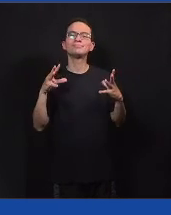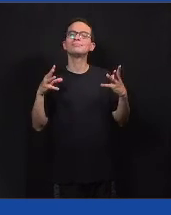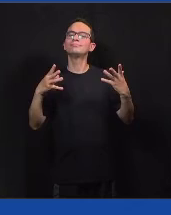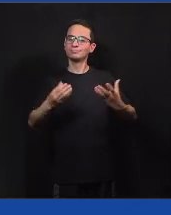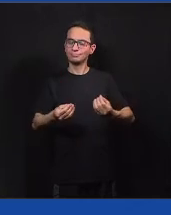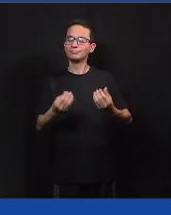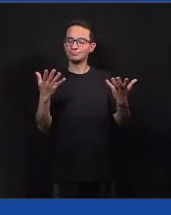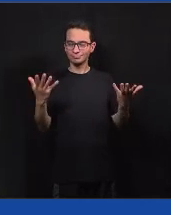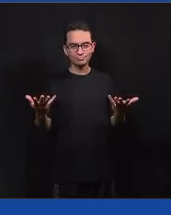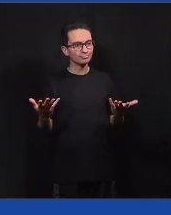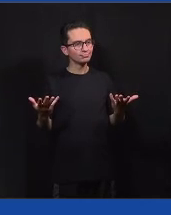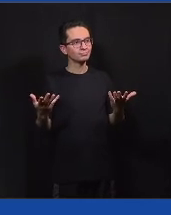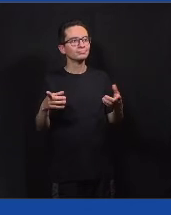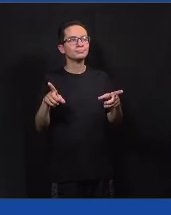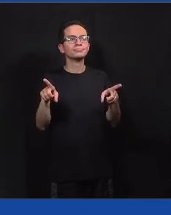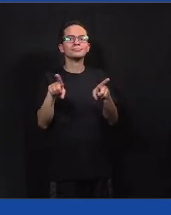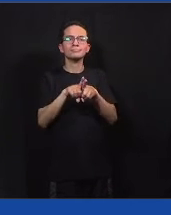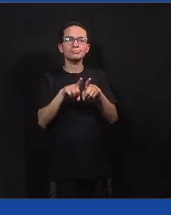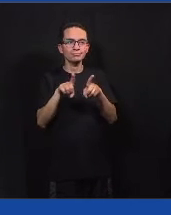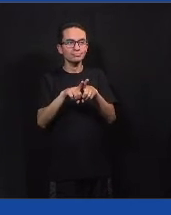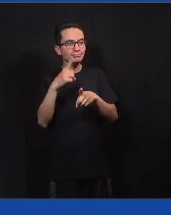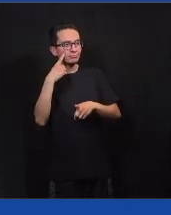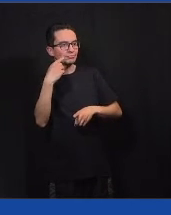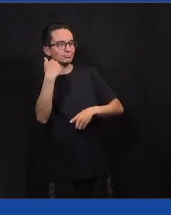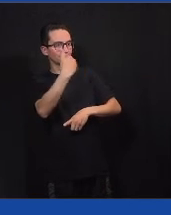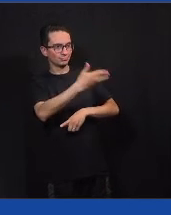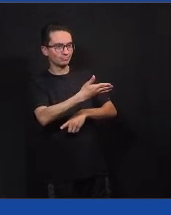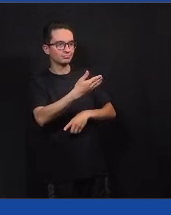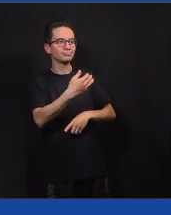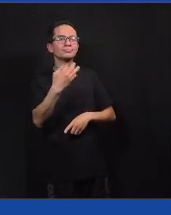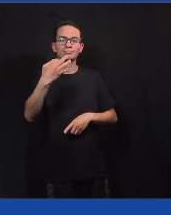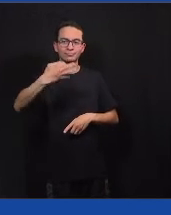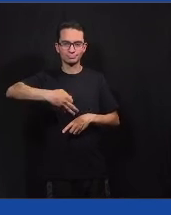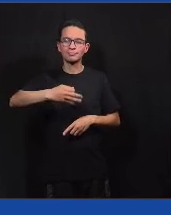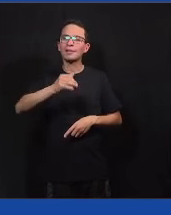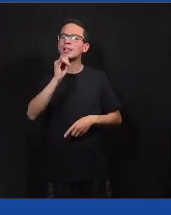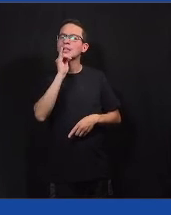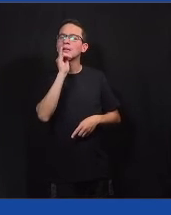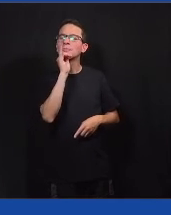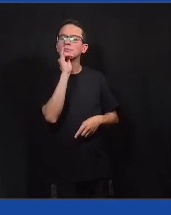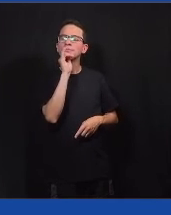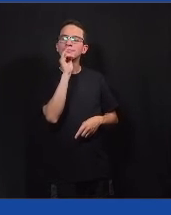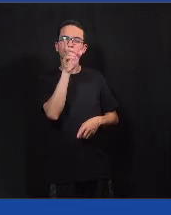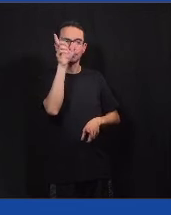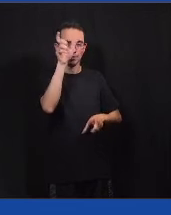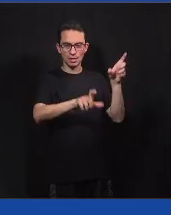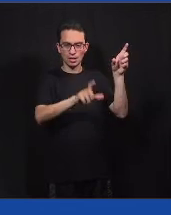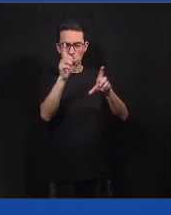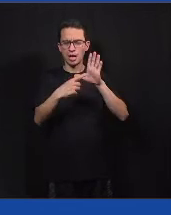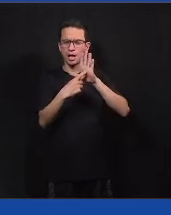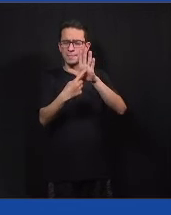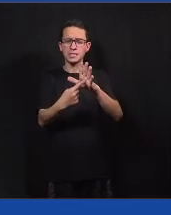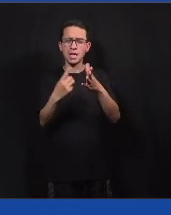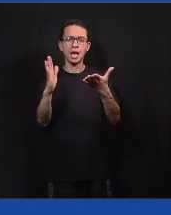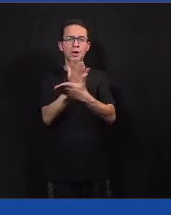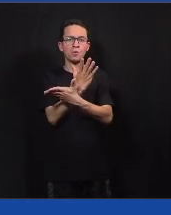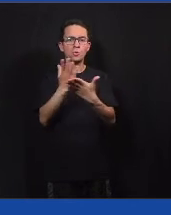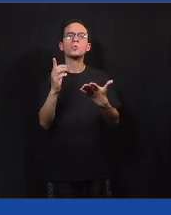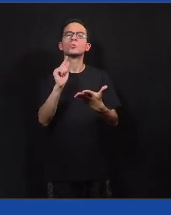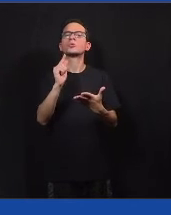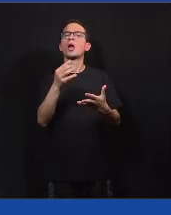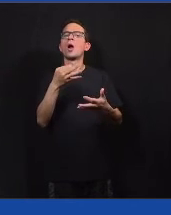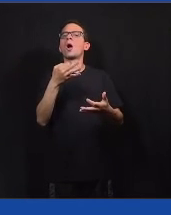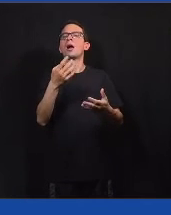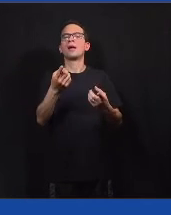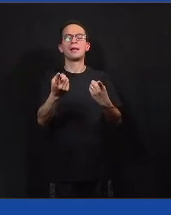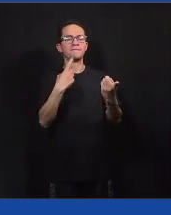aí do lado aqui eu trago alguns exemplos, né, de retorno, de feedback das pessoas